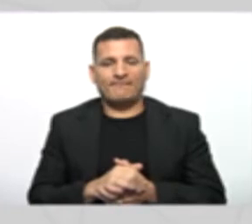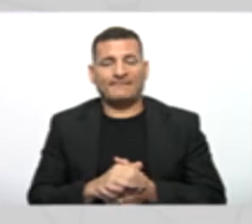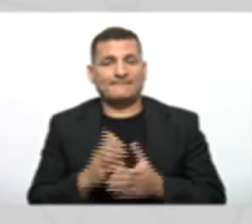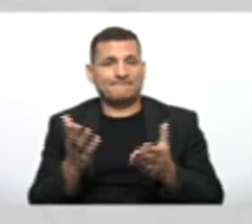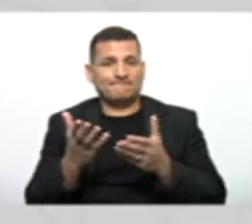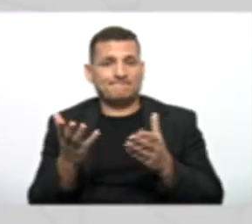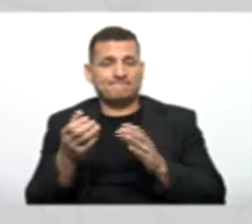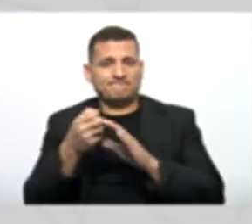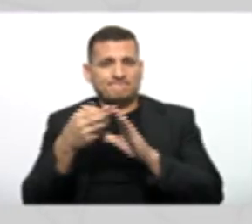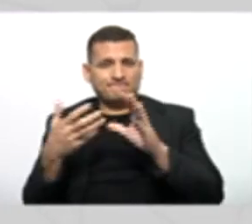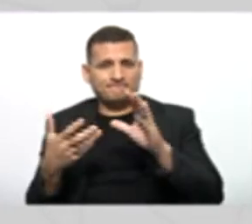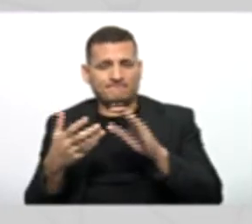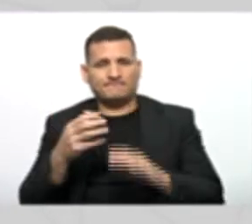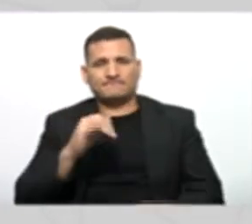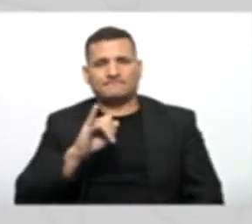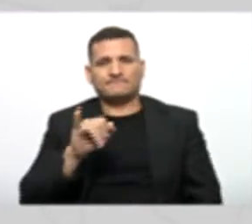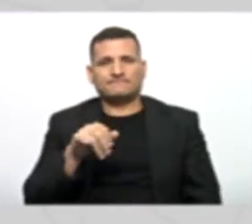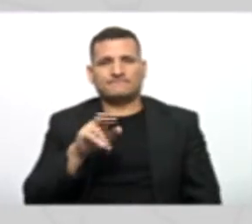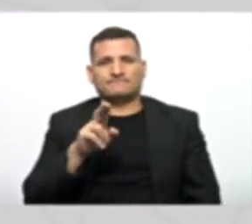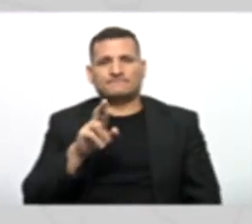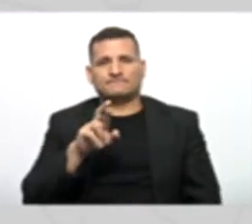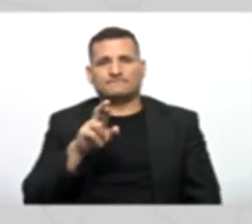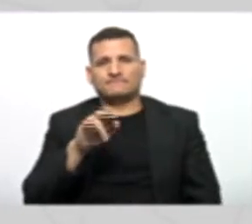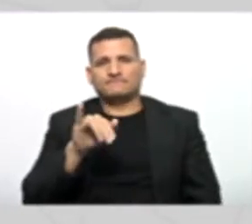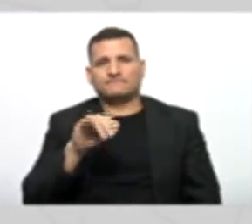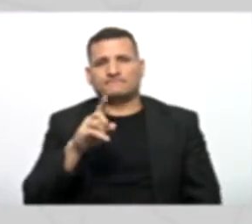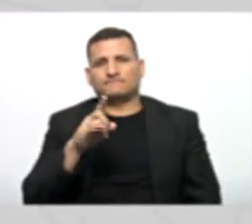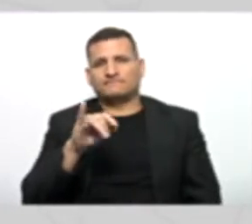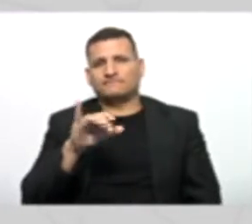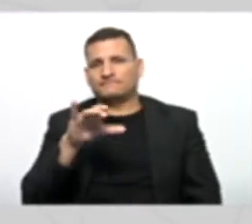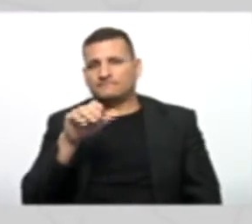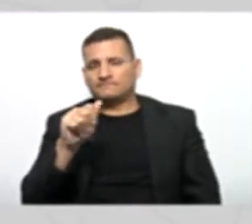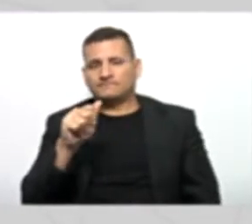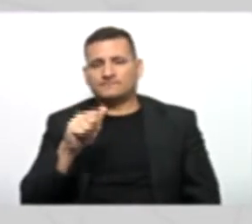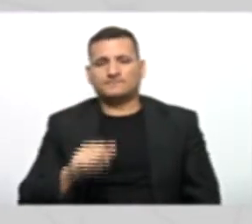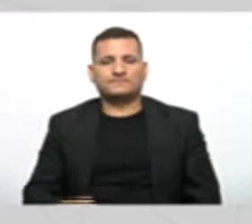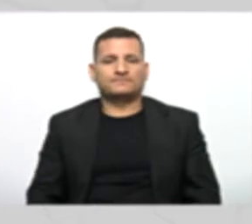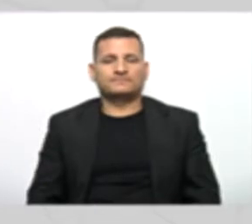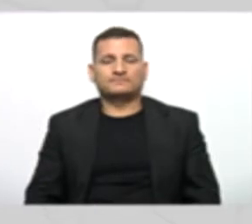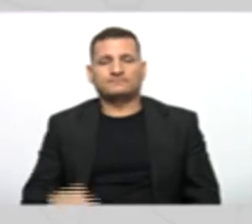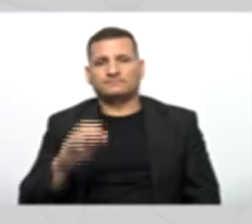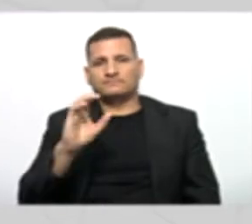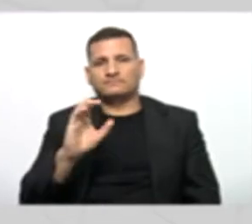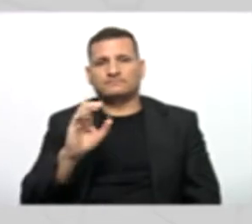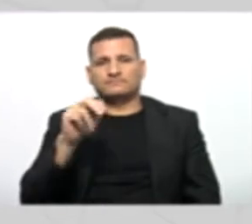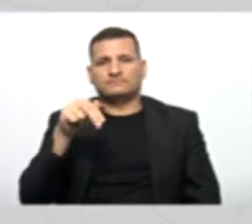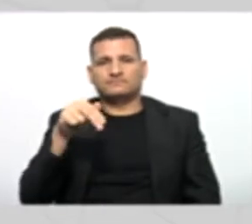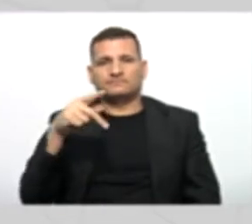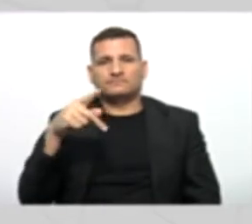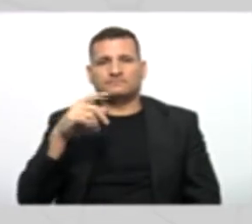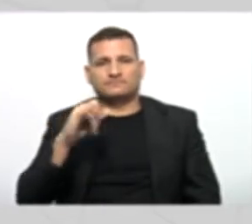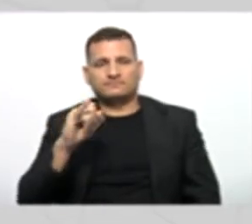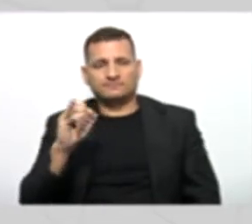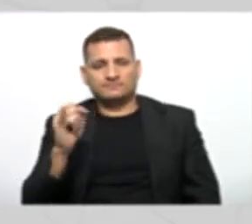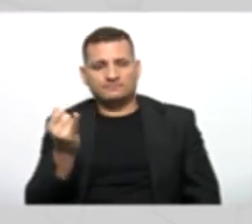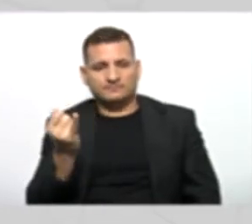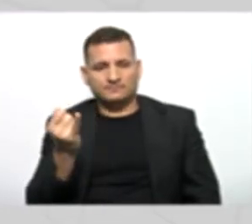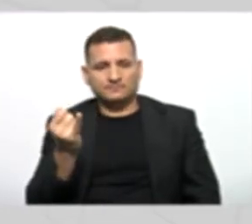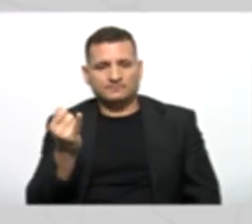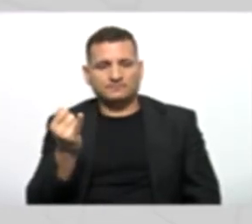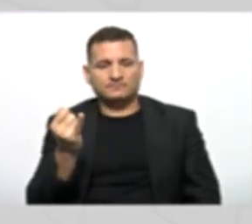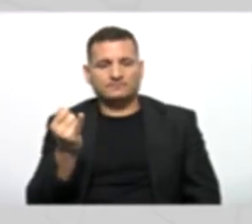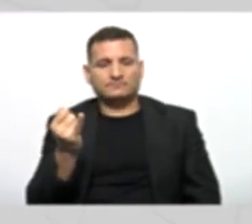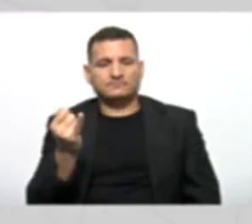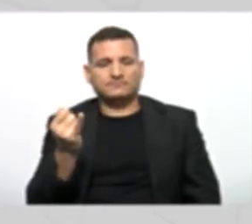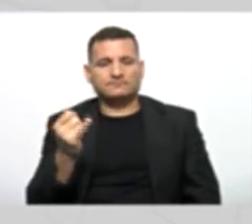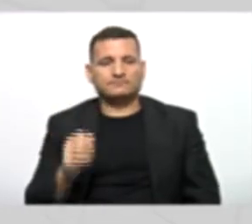características de uma pessoa jurídica. Nós podemos colocar lá, CNPJ, que difere uma pessoa